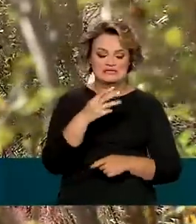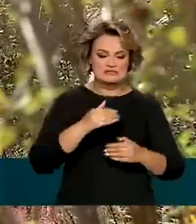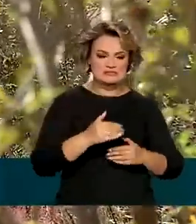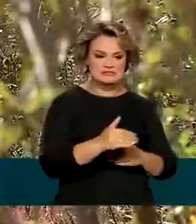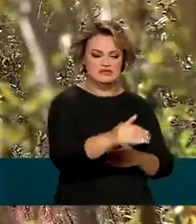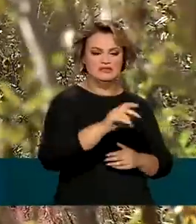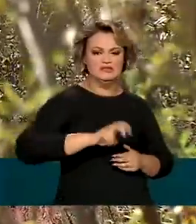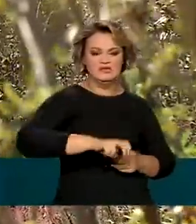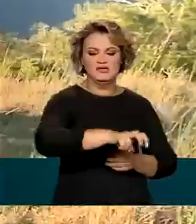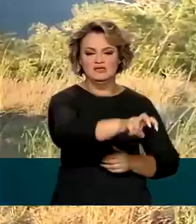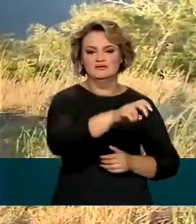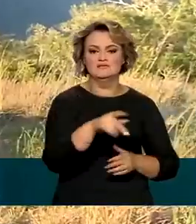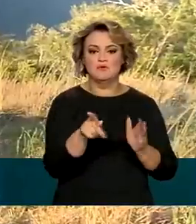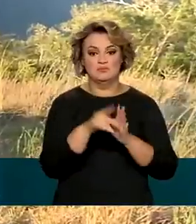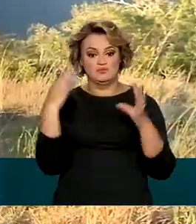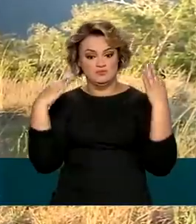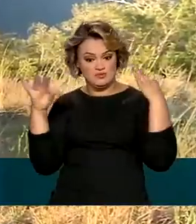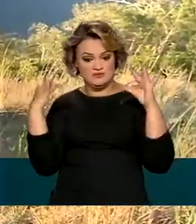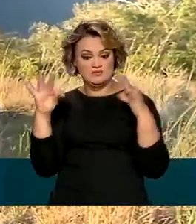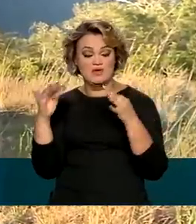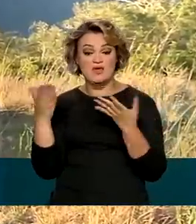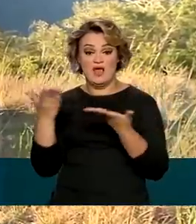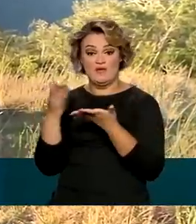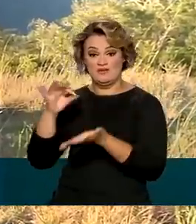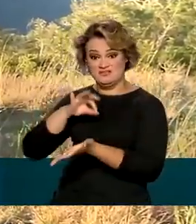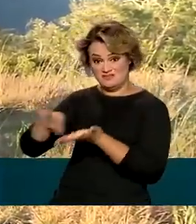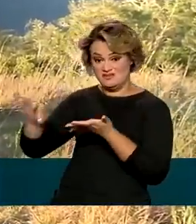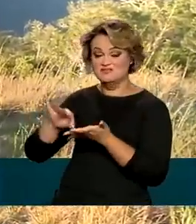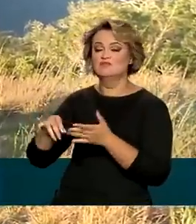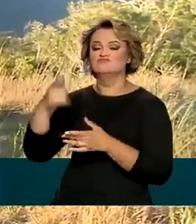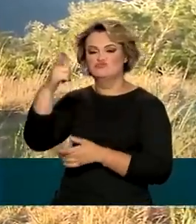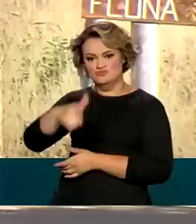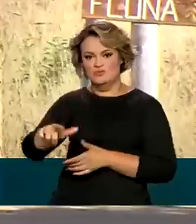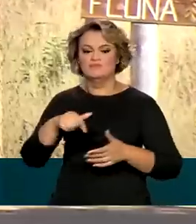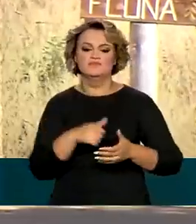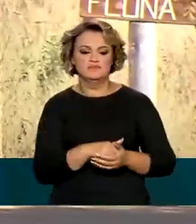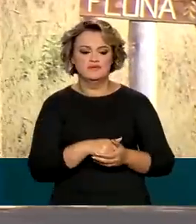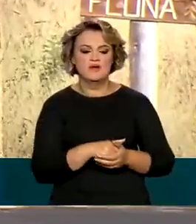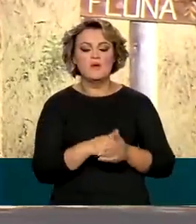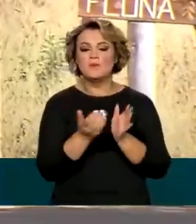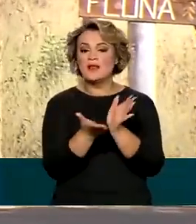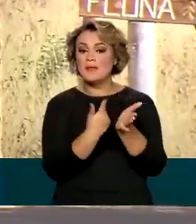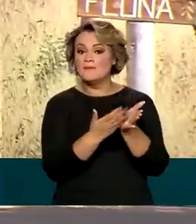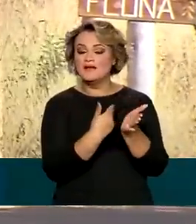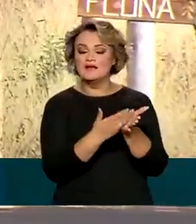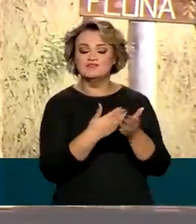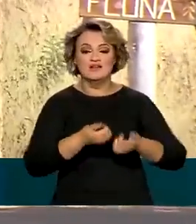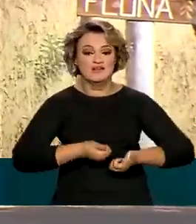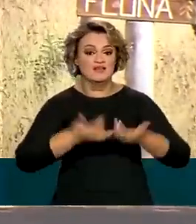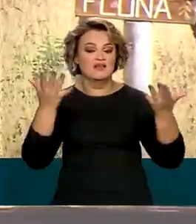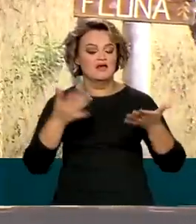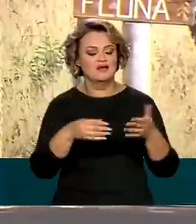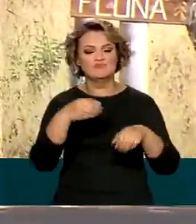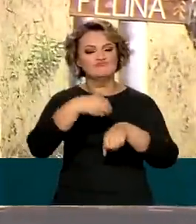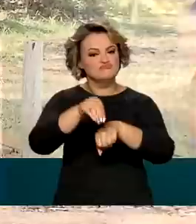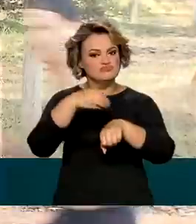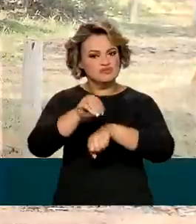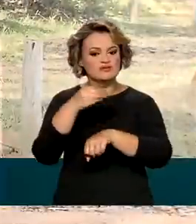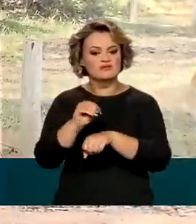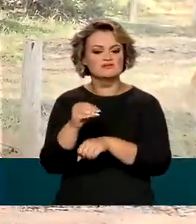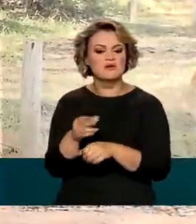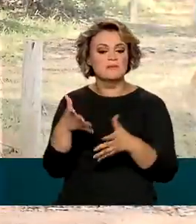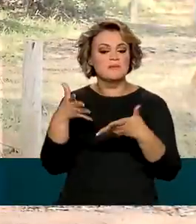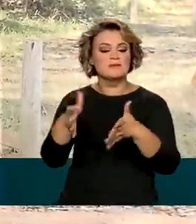espalhadas pelo Brasil e agora as inscrições foram reabertas. Uma cartilha foi lançada com dicas para